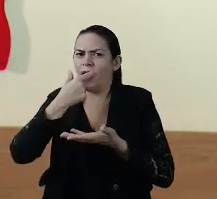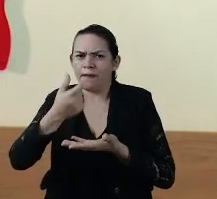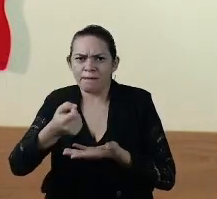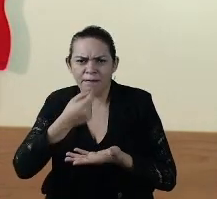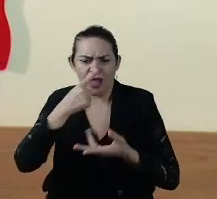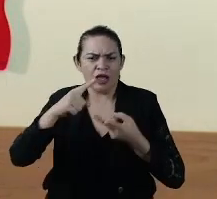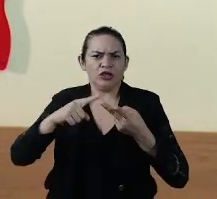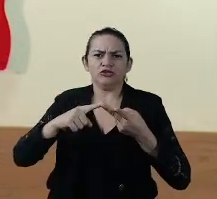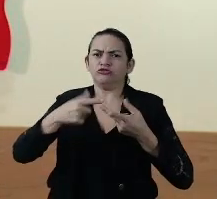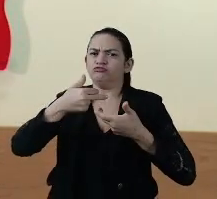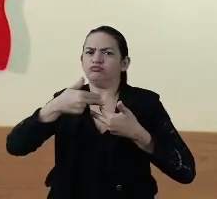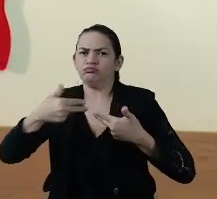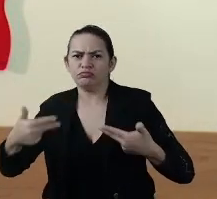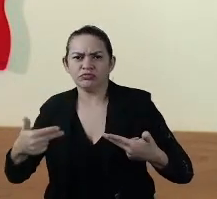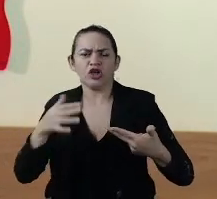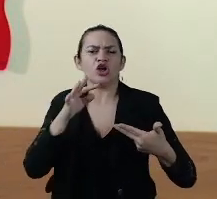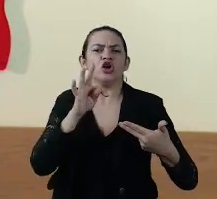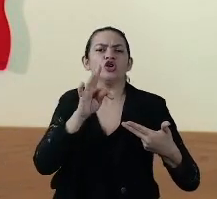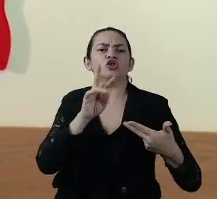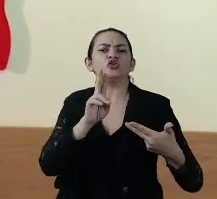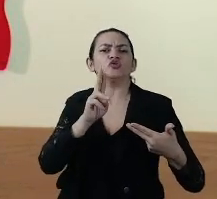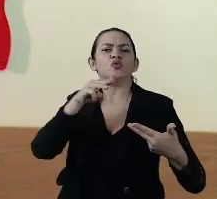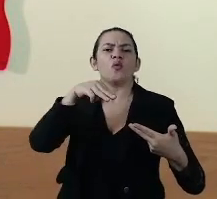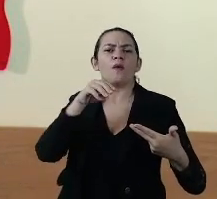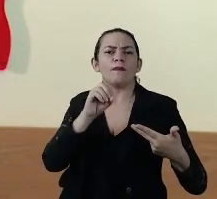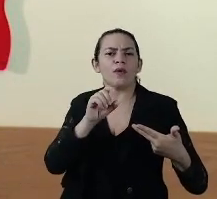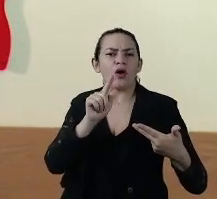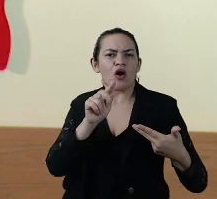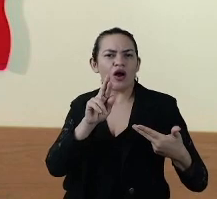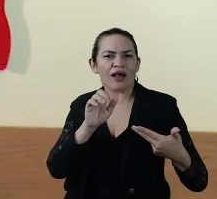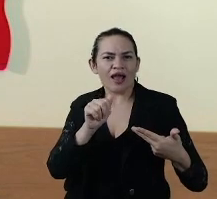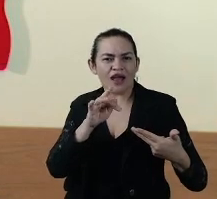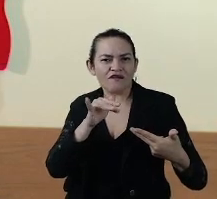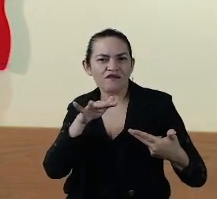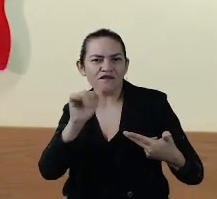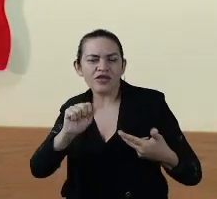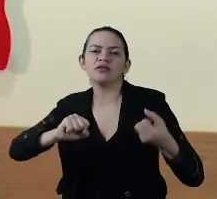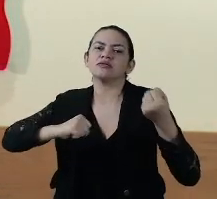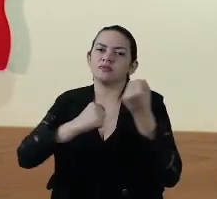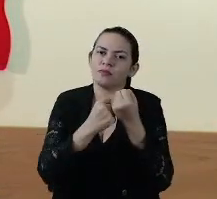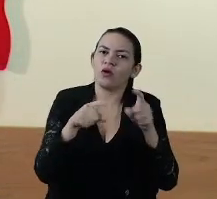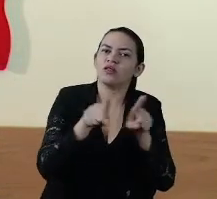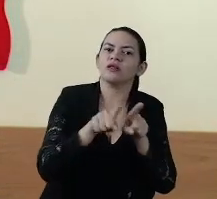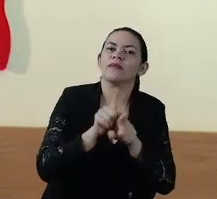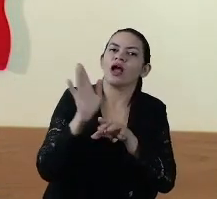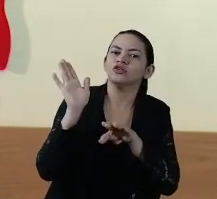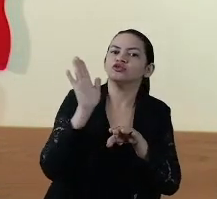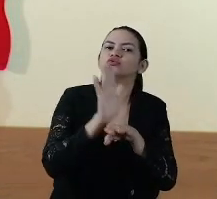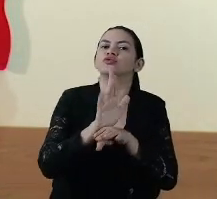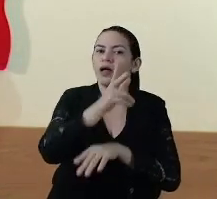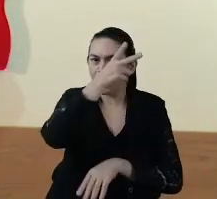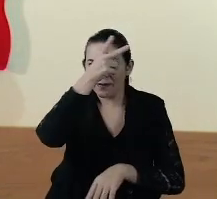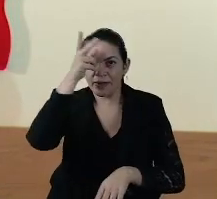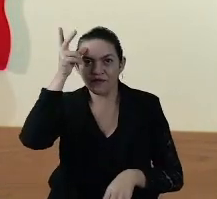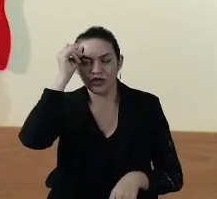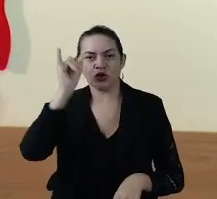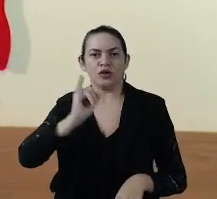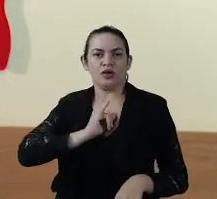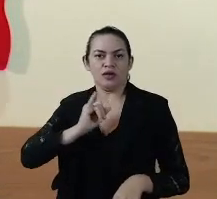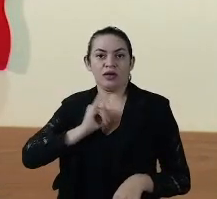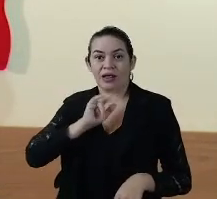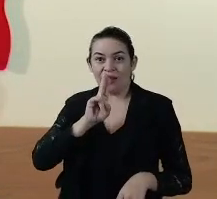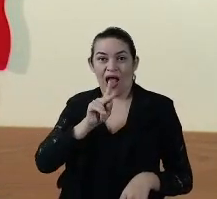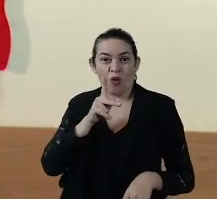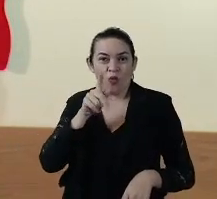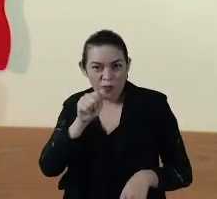tomografias, portanto, um apoio para que essa iniciativa social dê certo, estamos ajudando a Prefeitura de Imperatriz na UPA do São